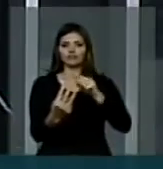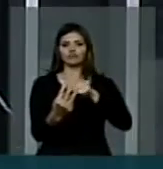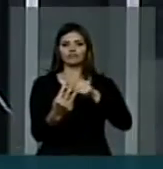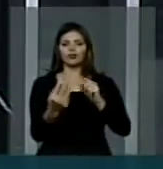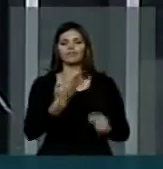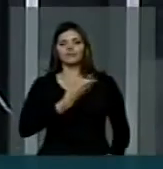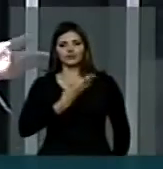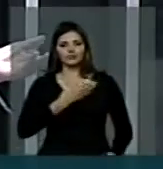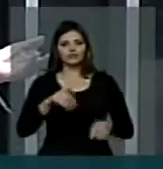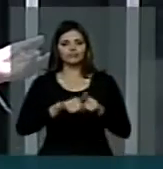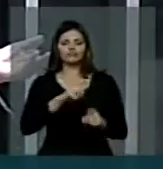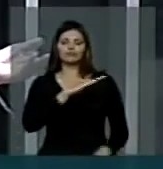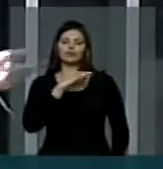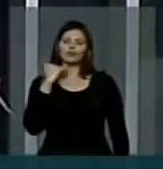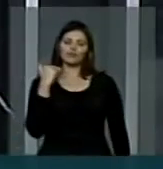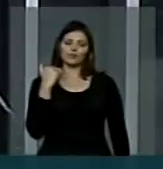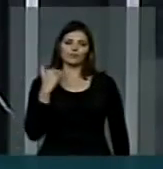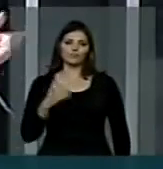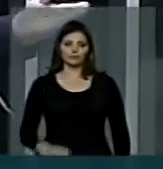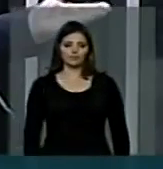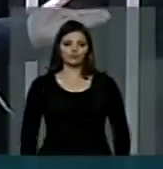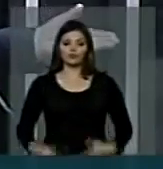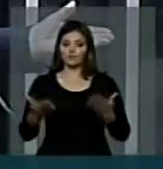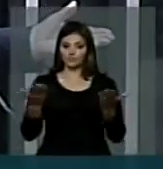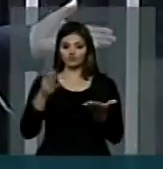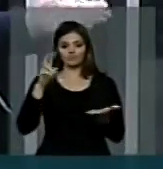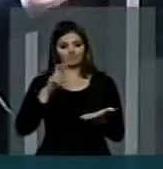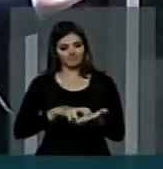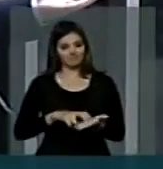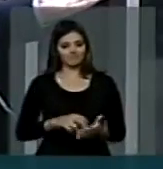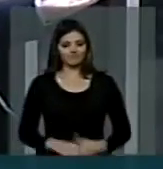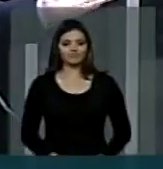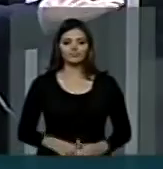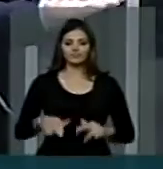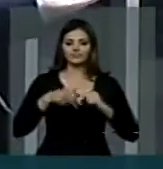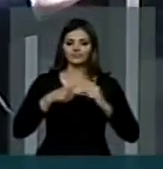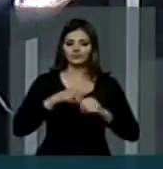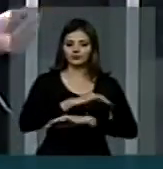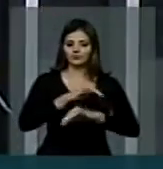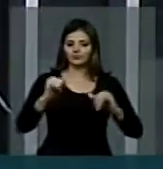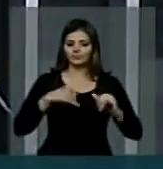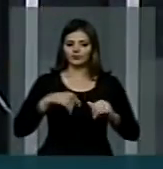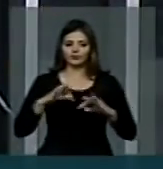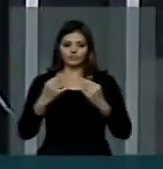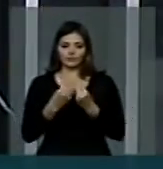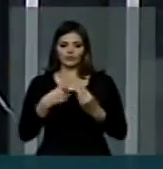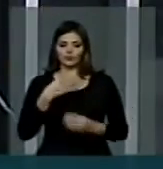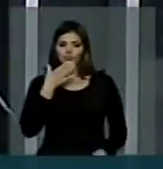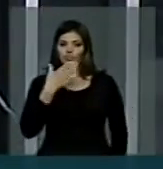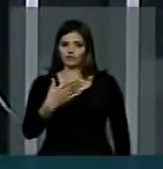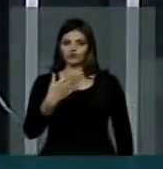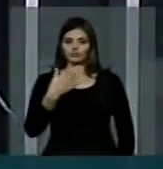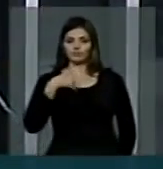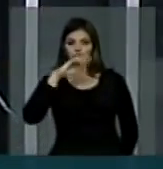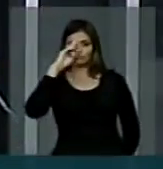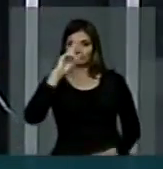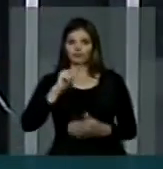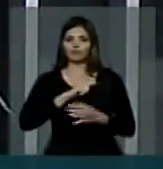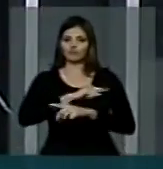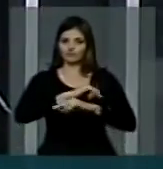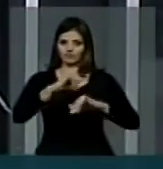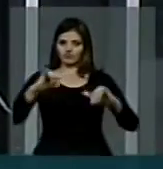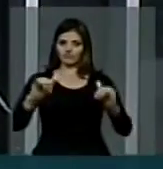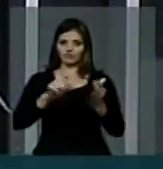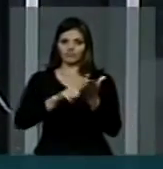minha grande amiga, que faleceu hoje pela manhã. Por isso, faço esse registro. Solicito a Vossa Excelência que determine